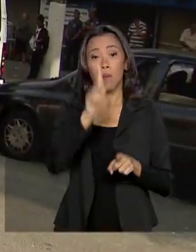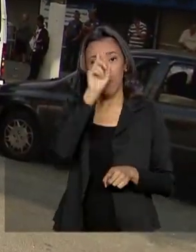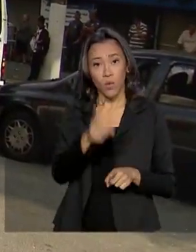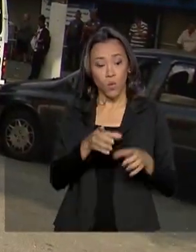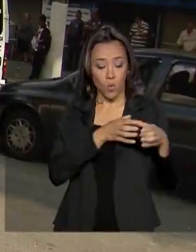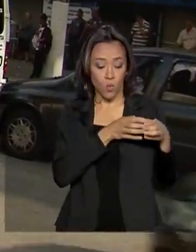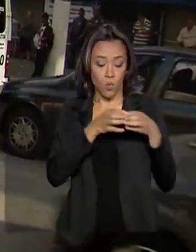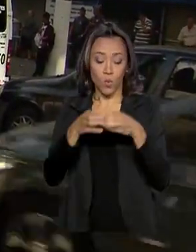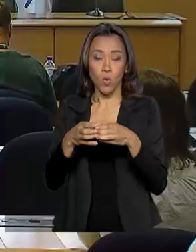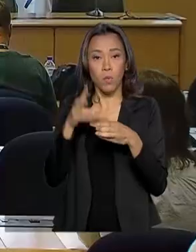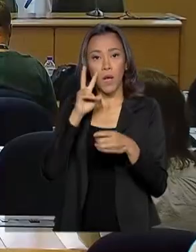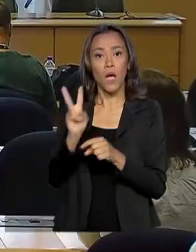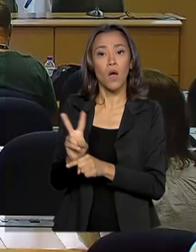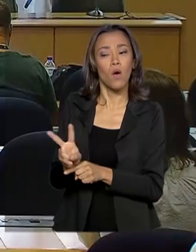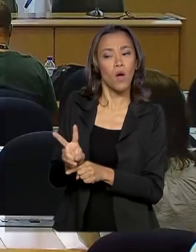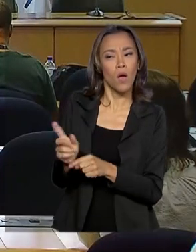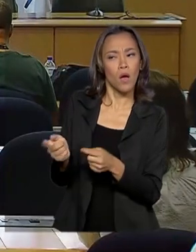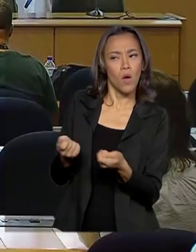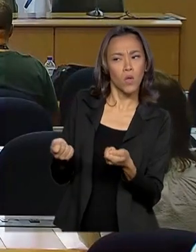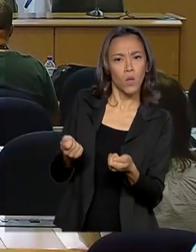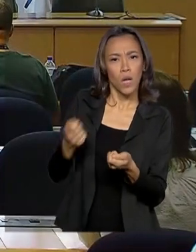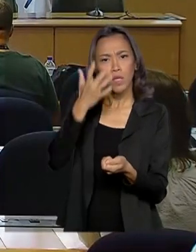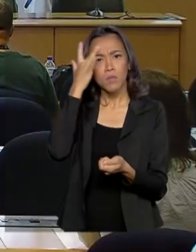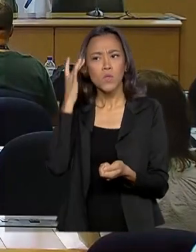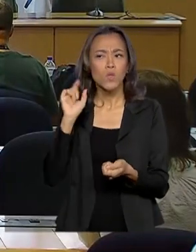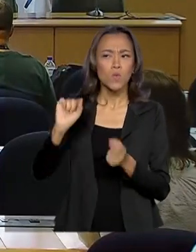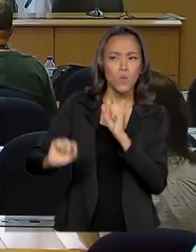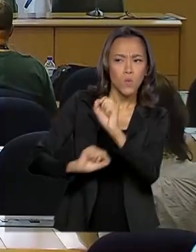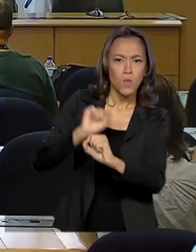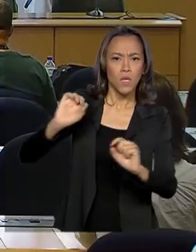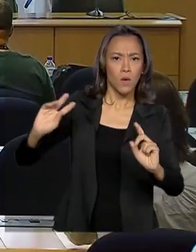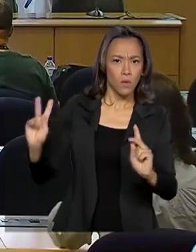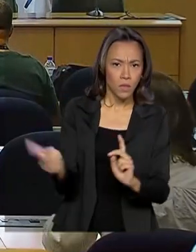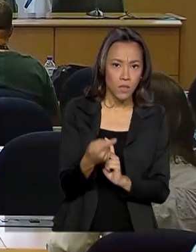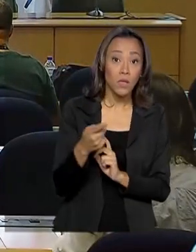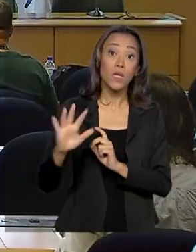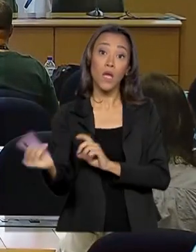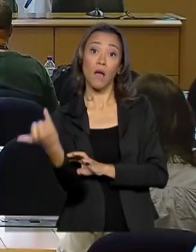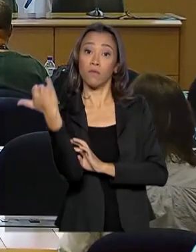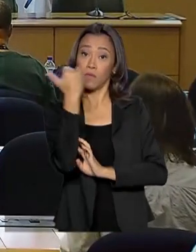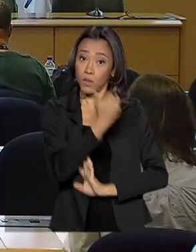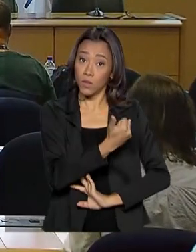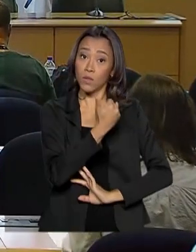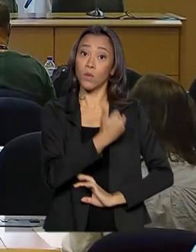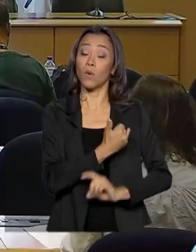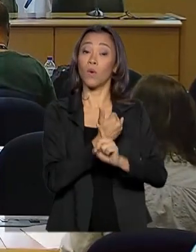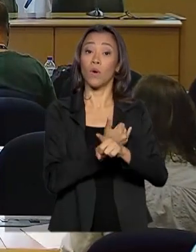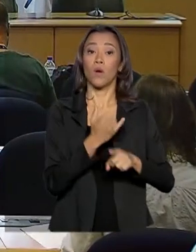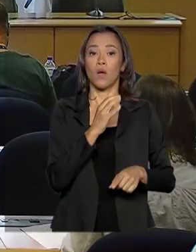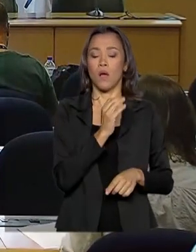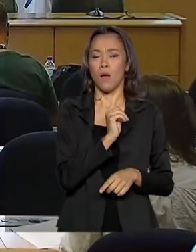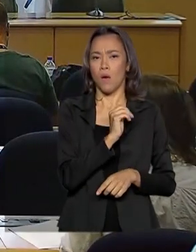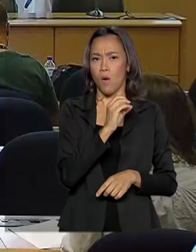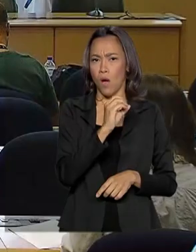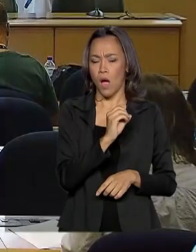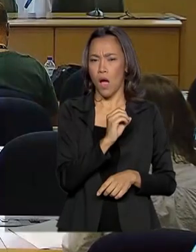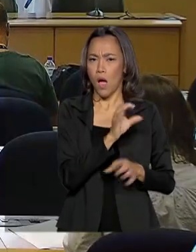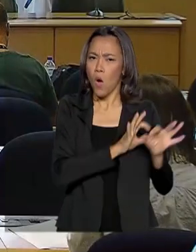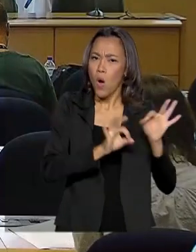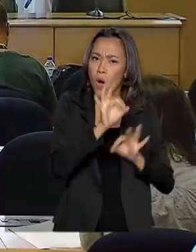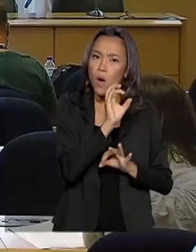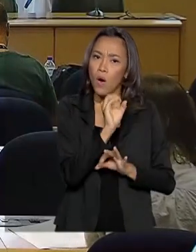monitorar as pessoas e comunicou o caso à Organização Mundial da Saúde e à Organização Pan-Americana da Saúde,